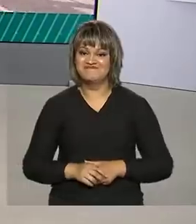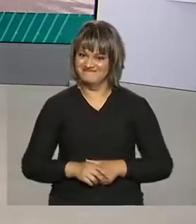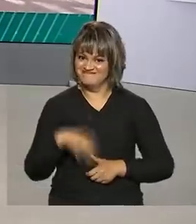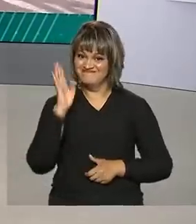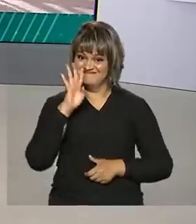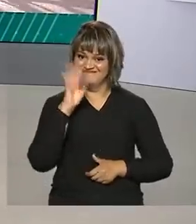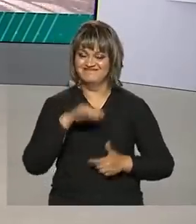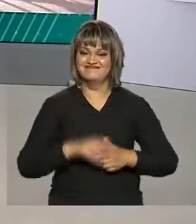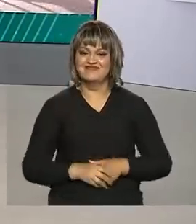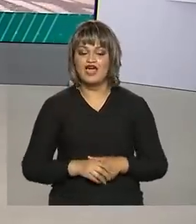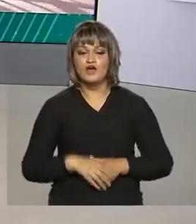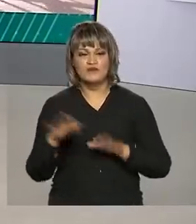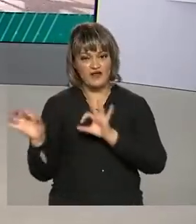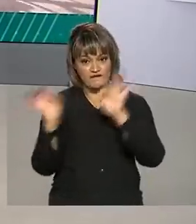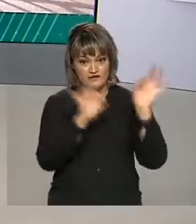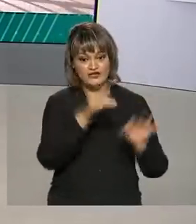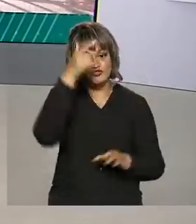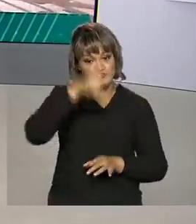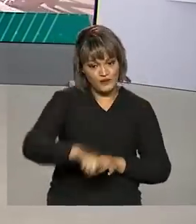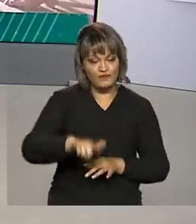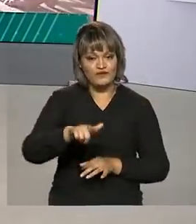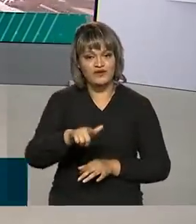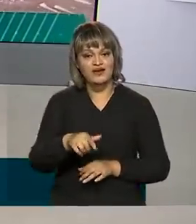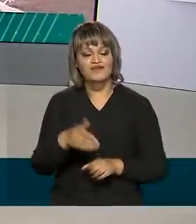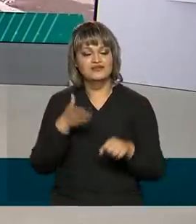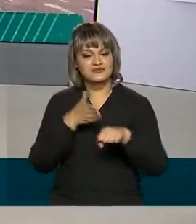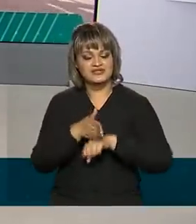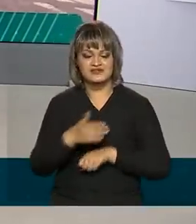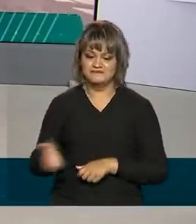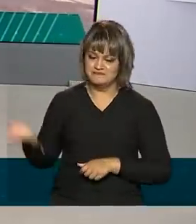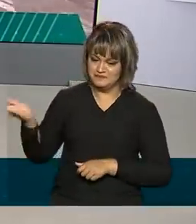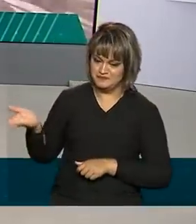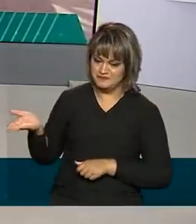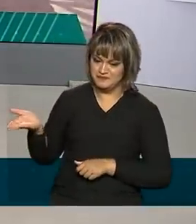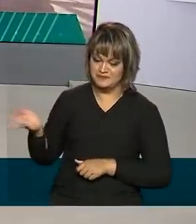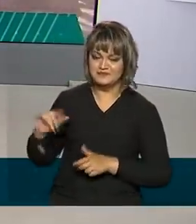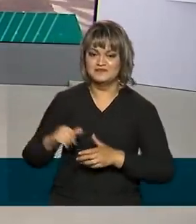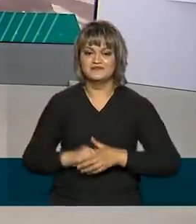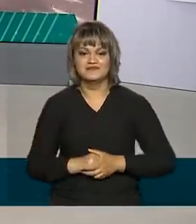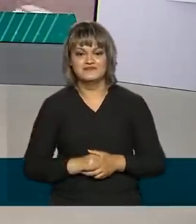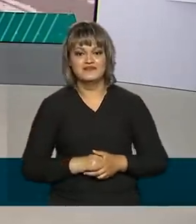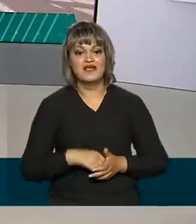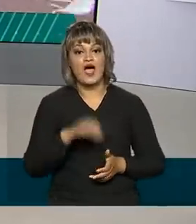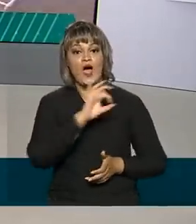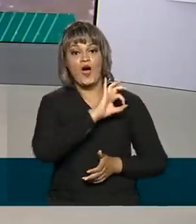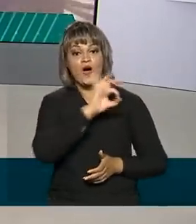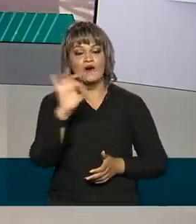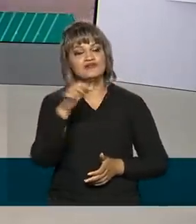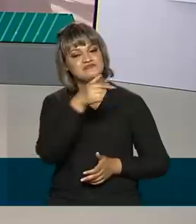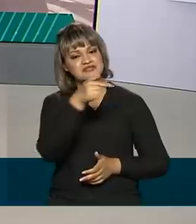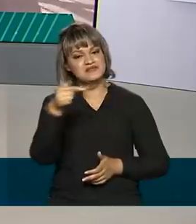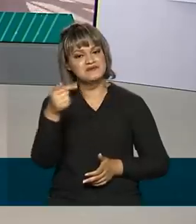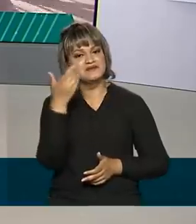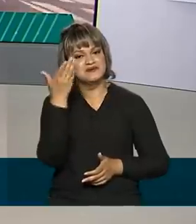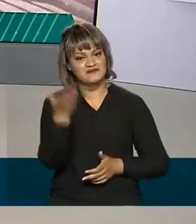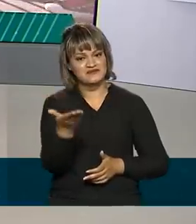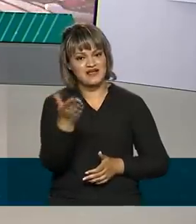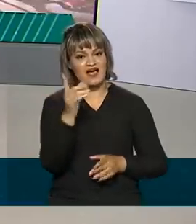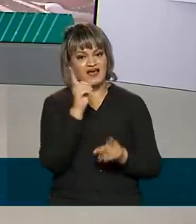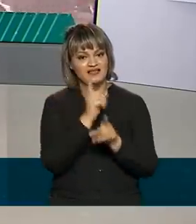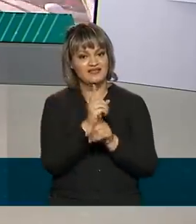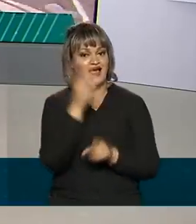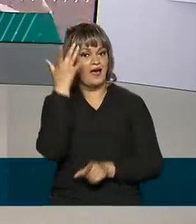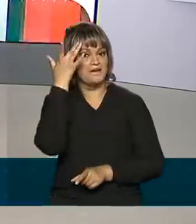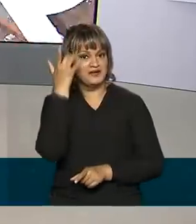Bacana, né? Olha, para rever as reportagens de hoje, acesse as nossas redes sociais. Um excelente início de semana para você. A gente